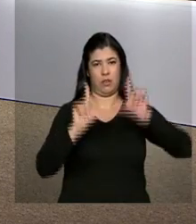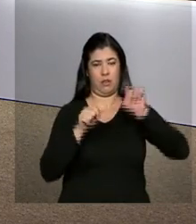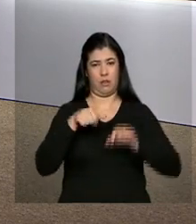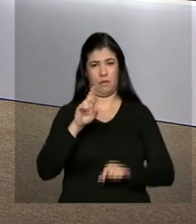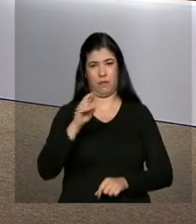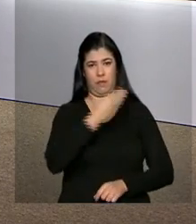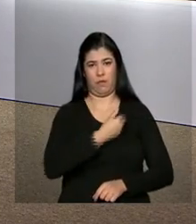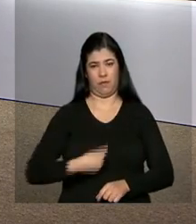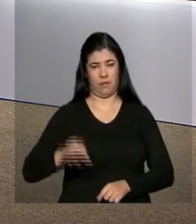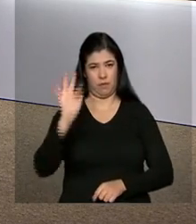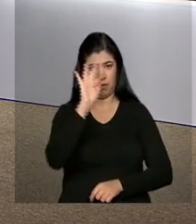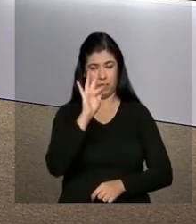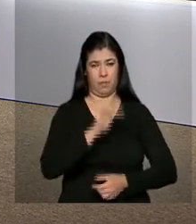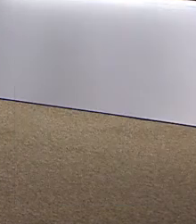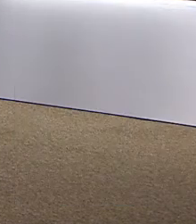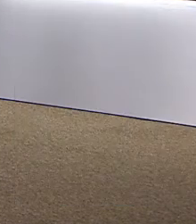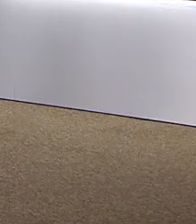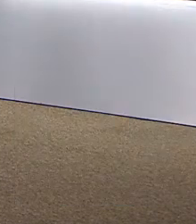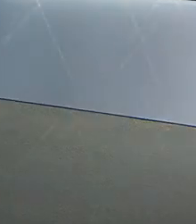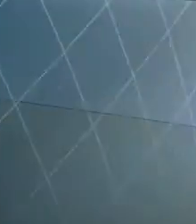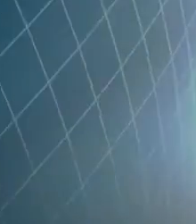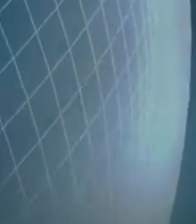na NBR e TV do Governo Federal.